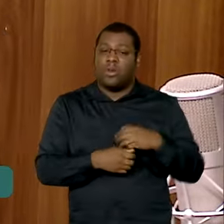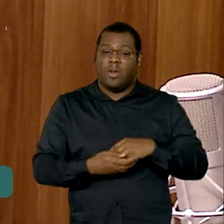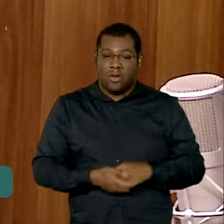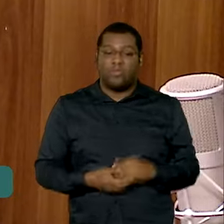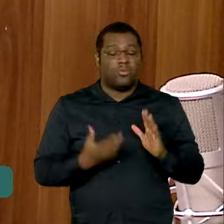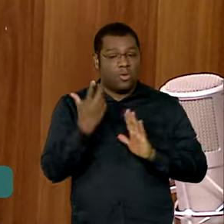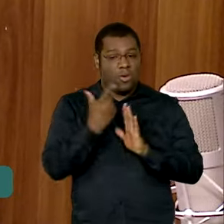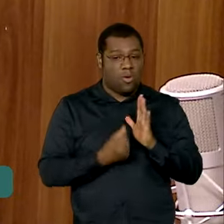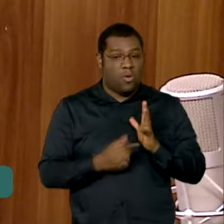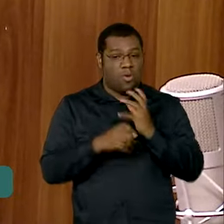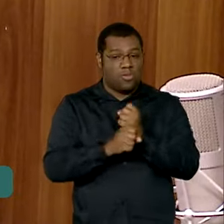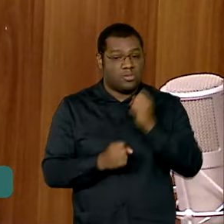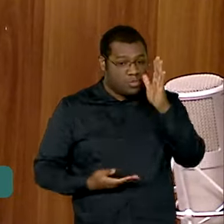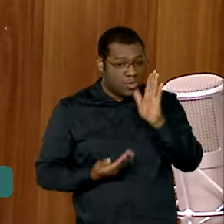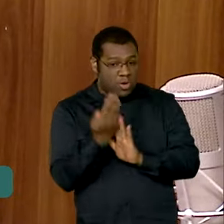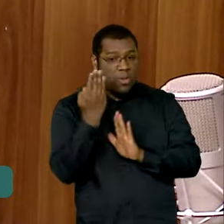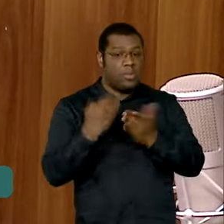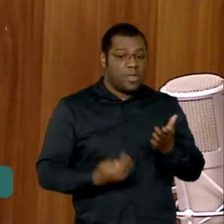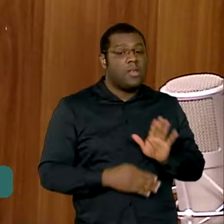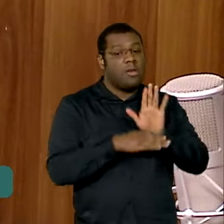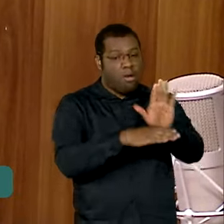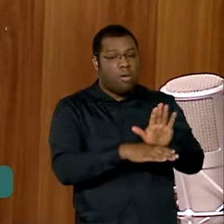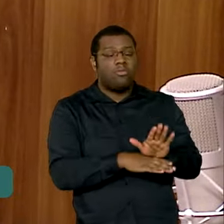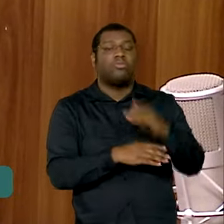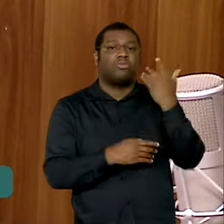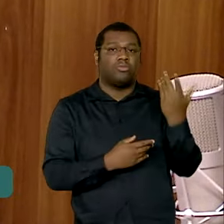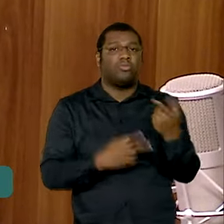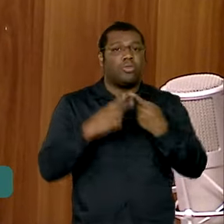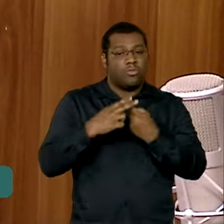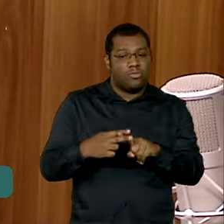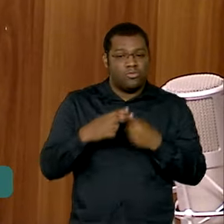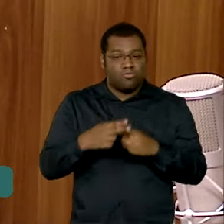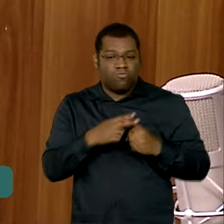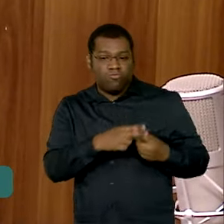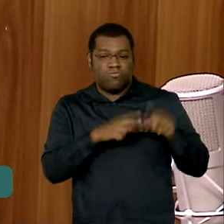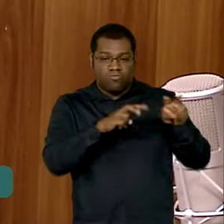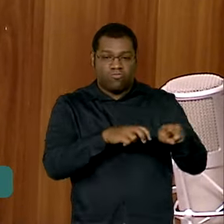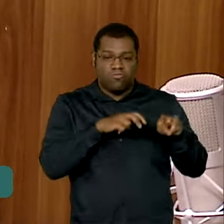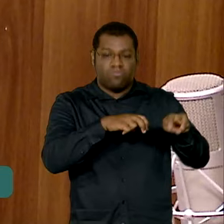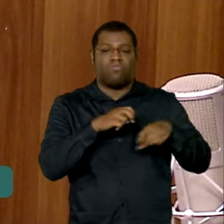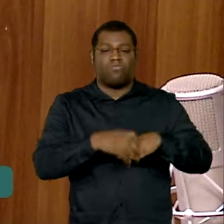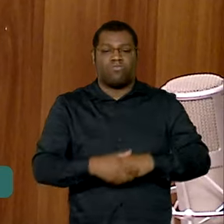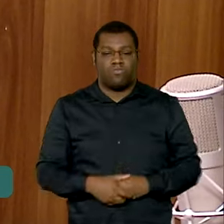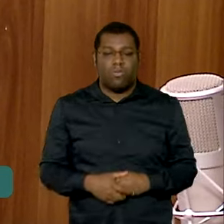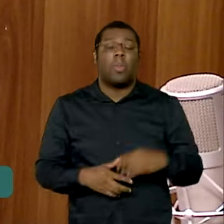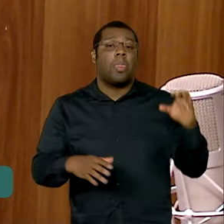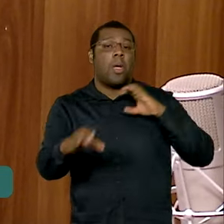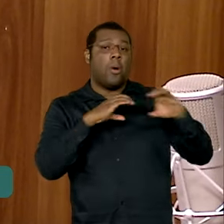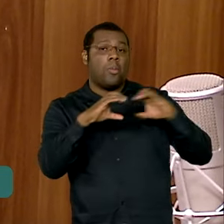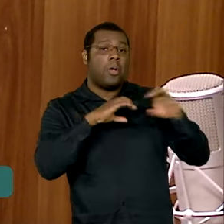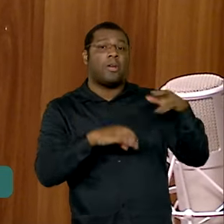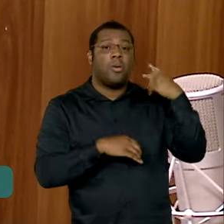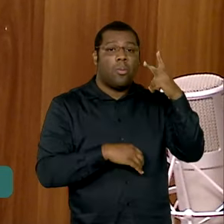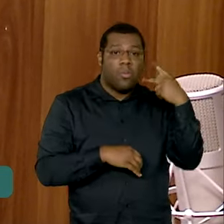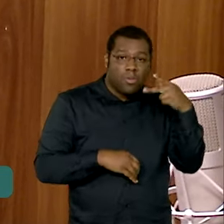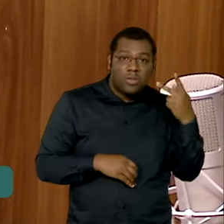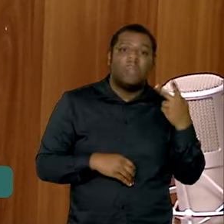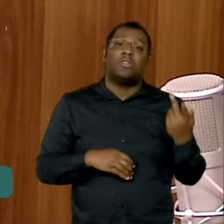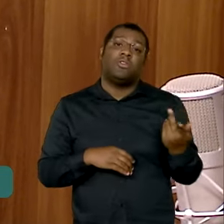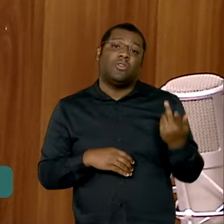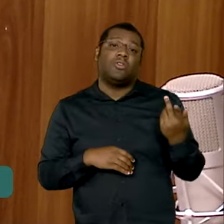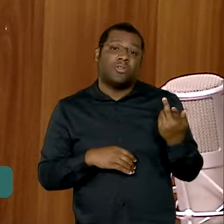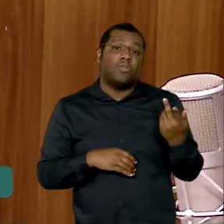fizemos. Mas nós queremos fazer um diálogo parlamentar para aumentar os orçamentos dos anos